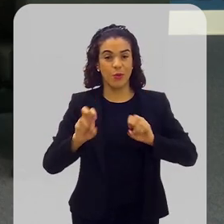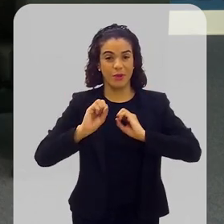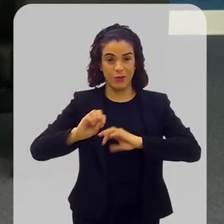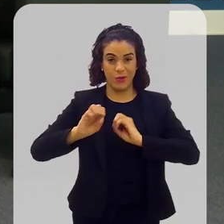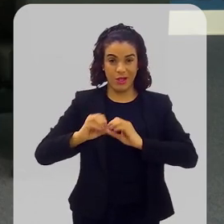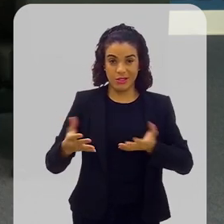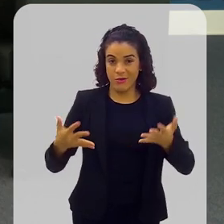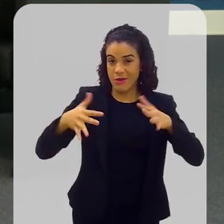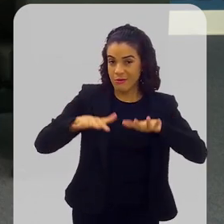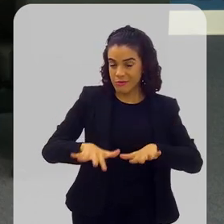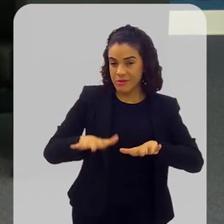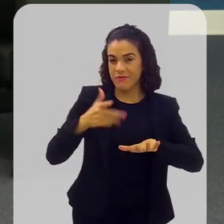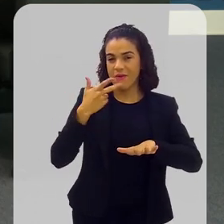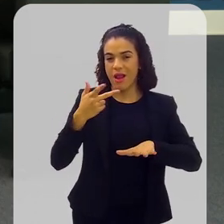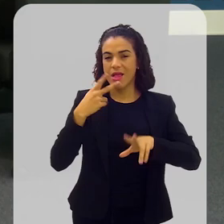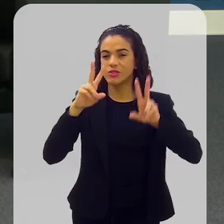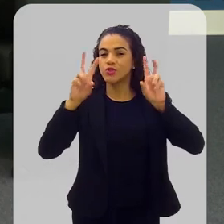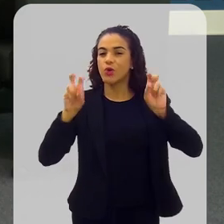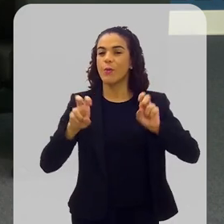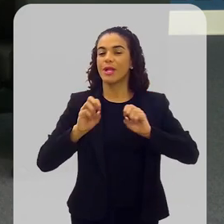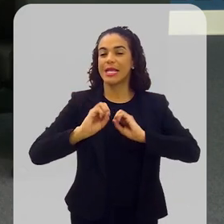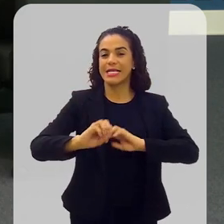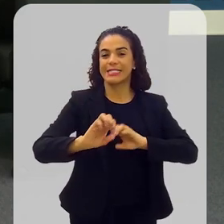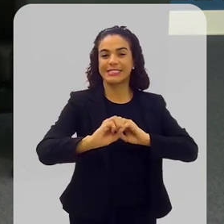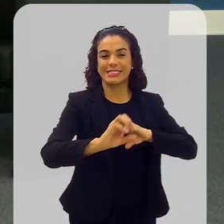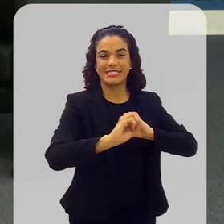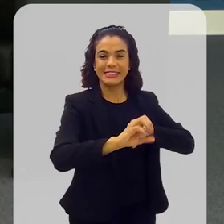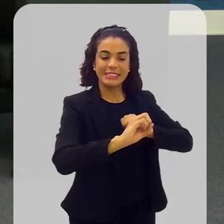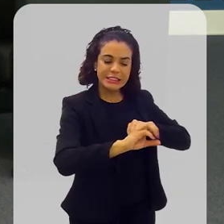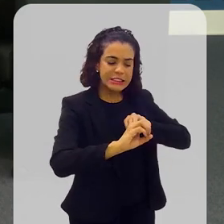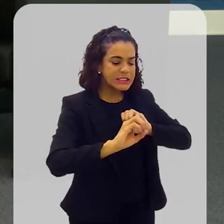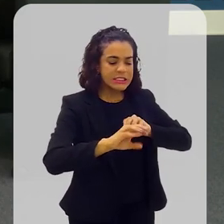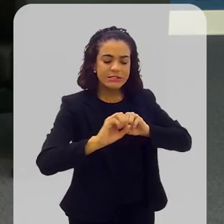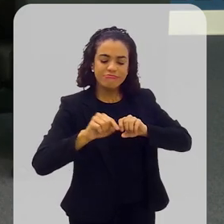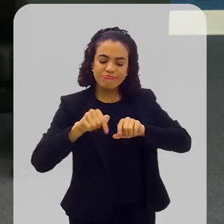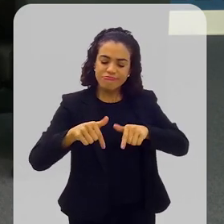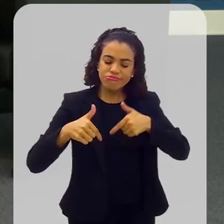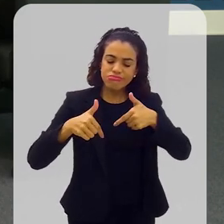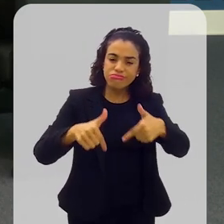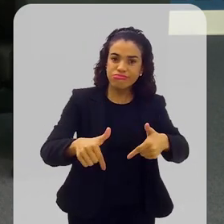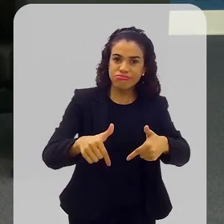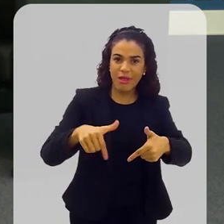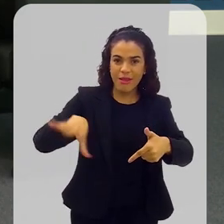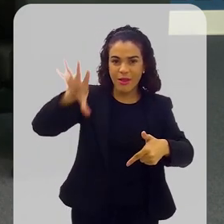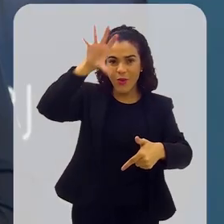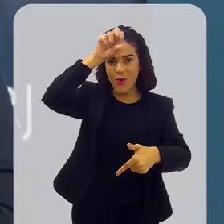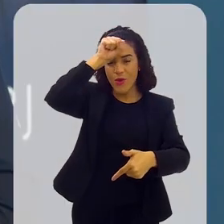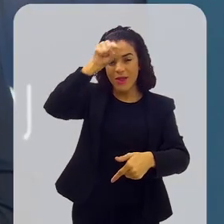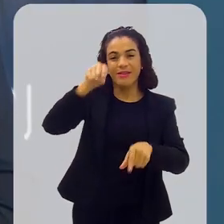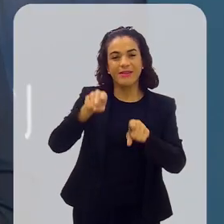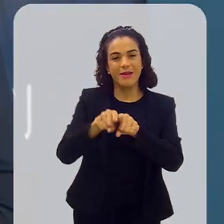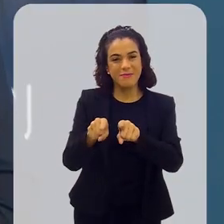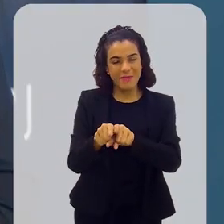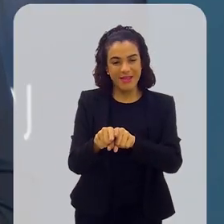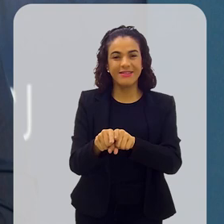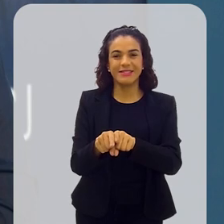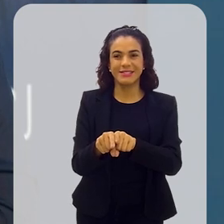fala de educação inclusiva, quando a gente fala em ensinar, esse processo de ensinagem e aprendizagem,